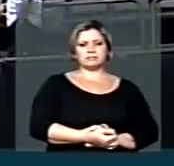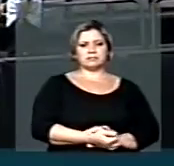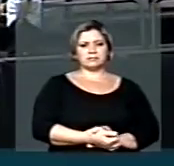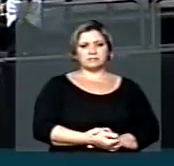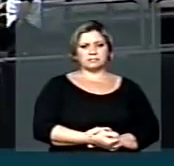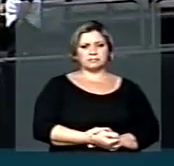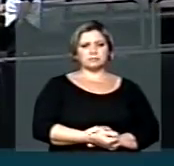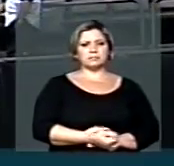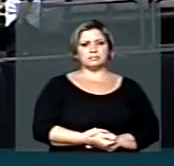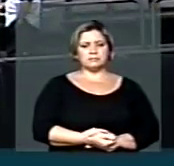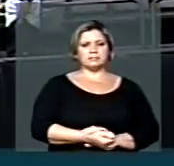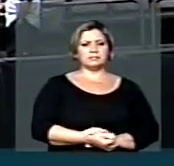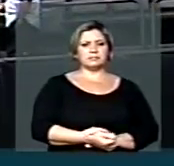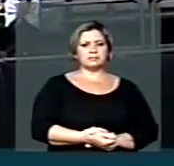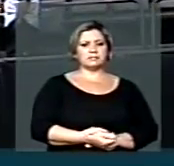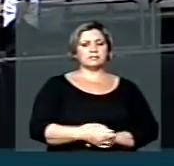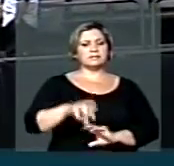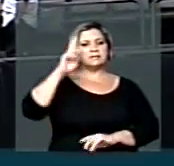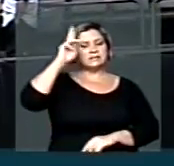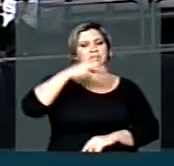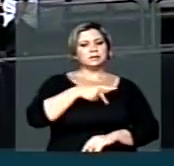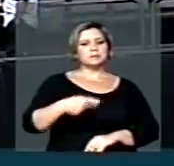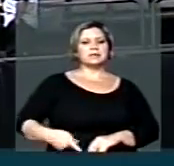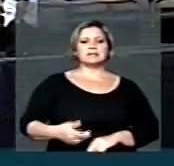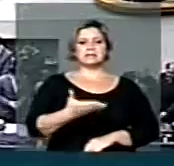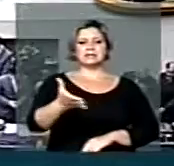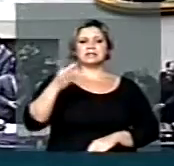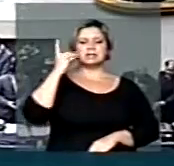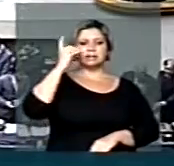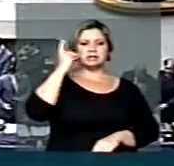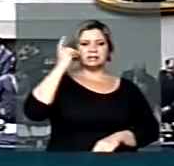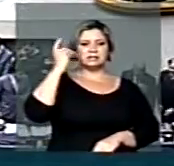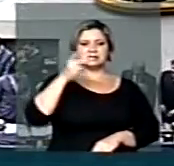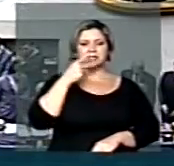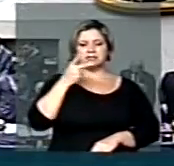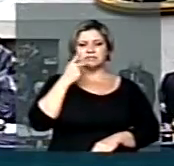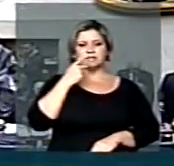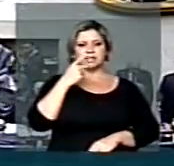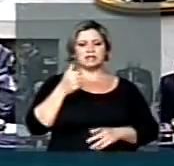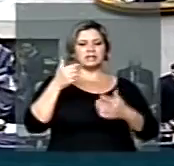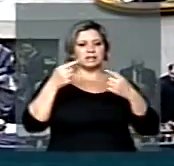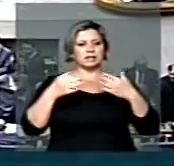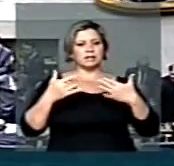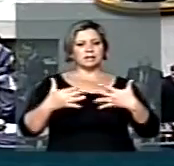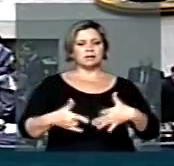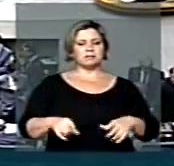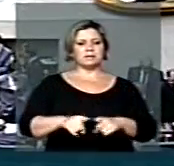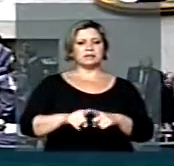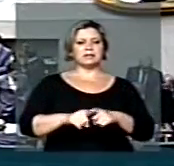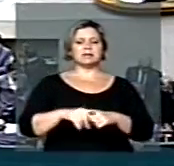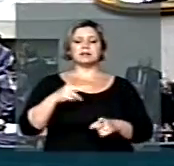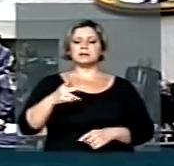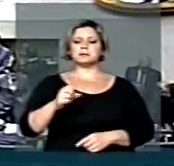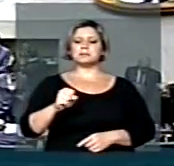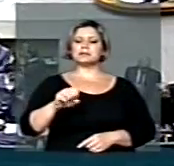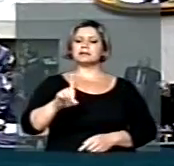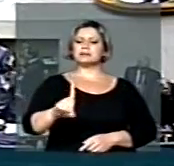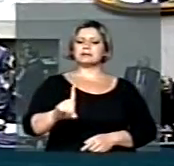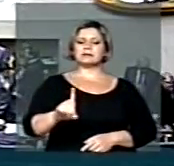Senhor presidente, senhoras e senhores deputados, apenas para marcar uma posição muito clara por parte do PSD,